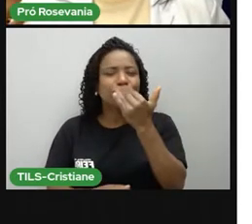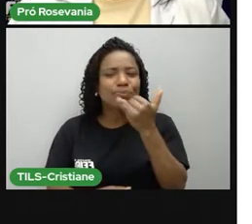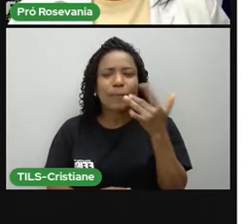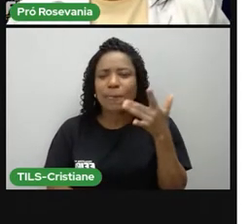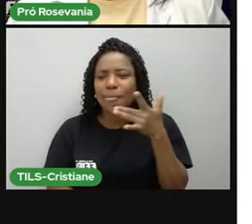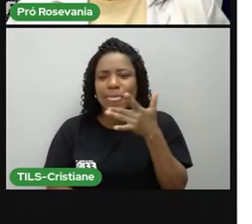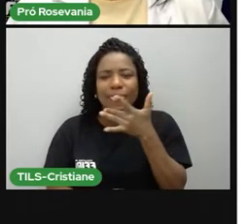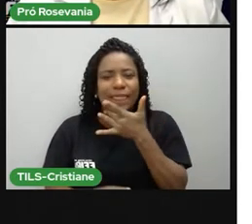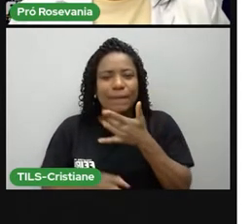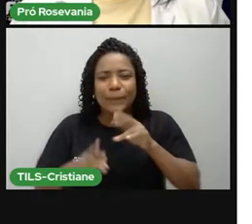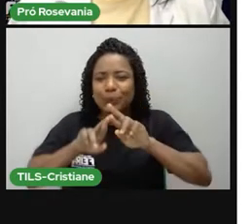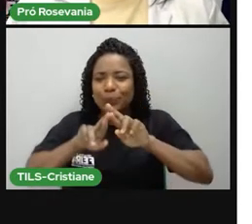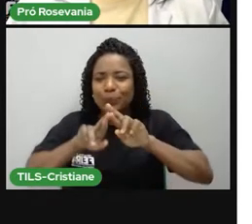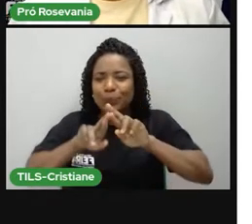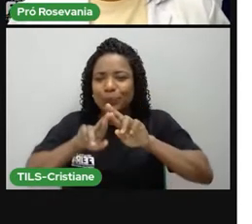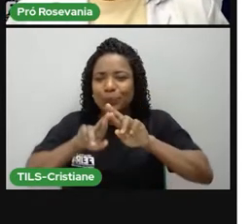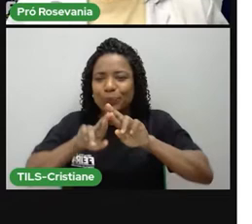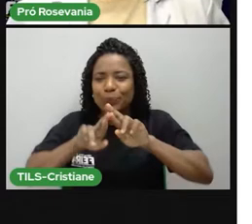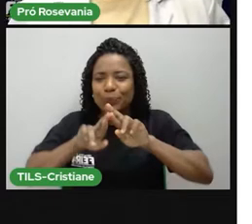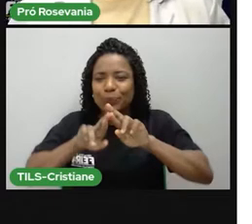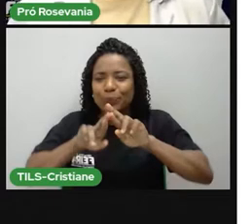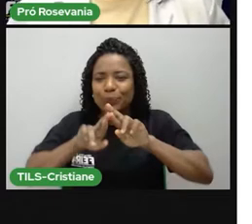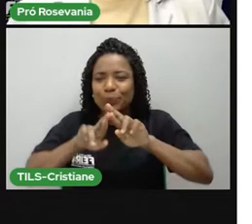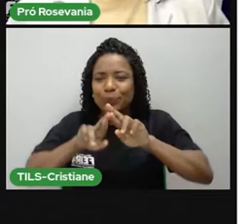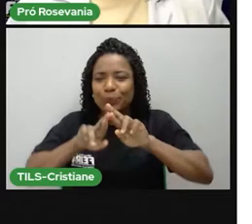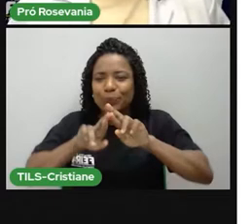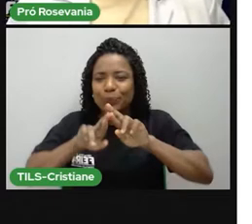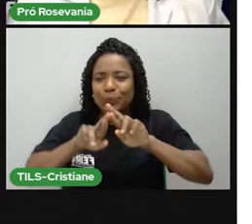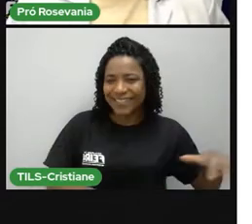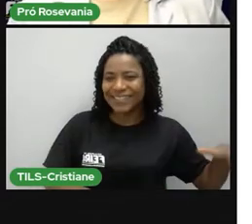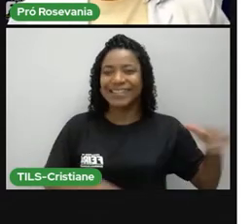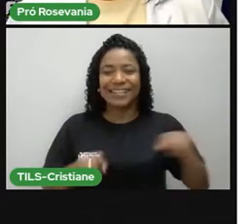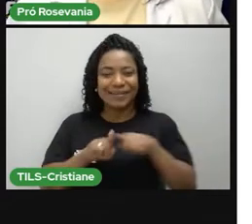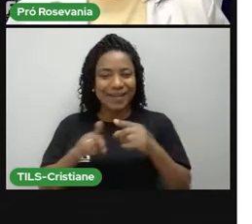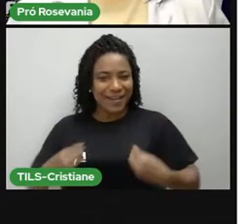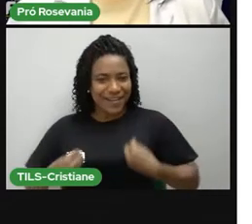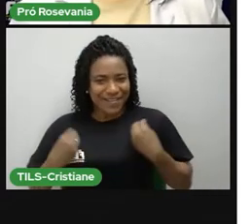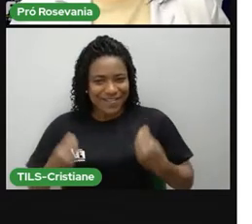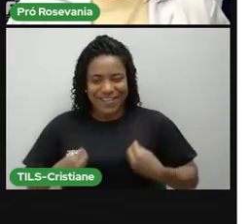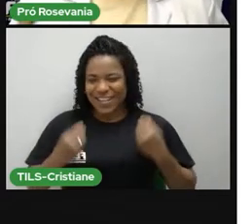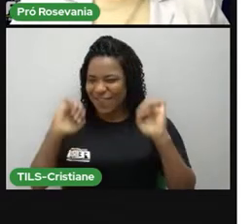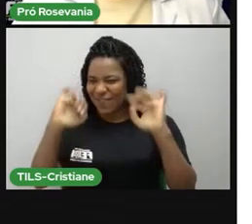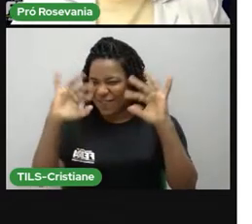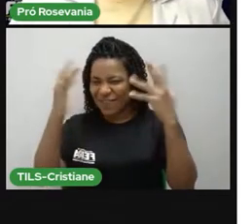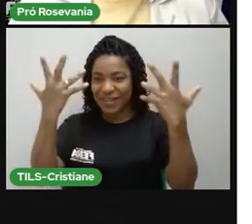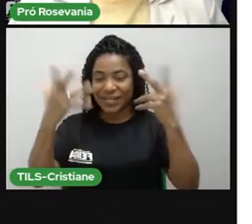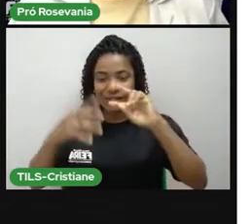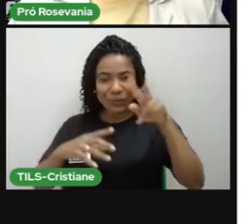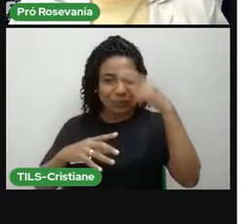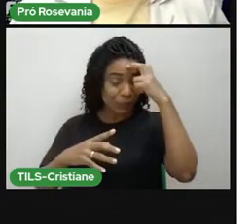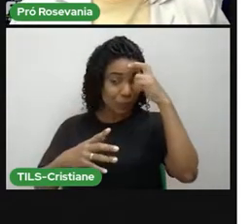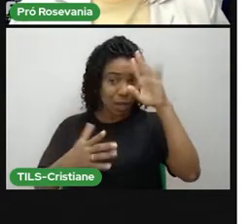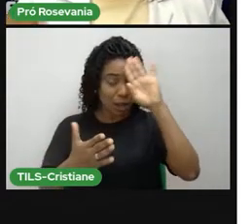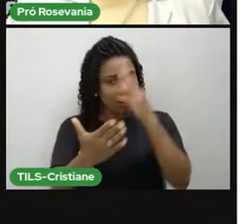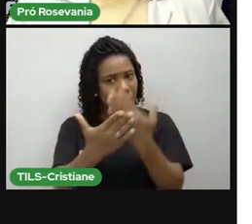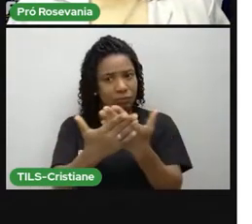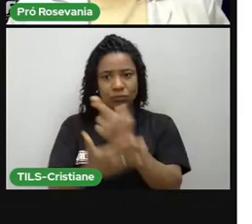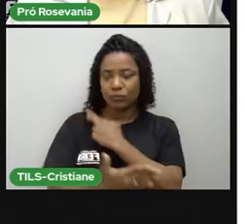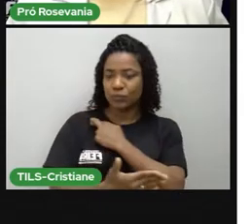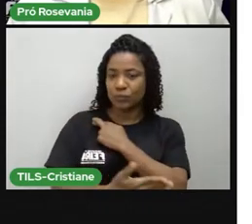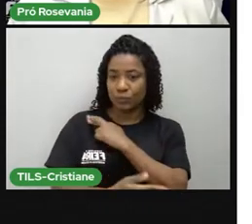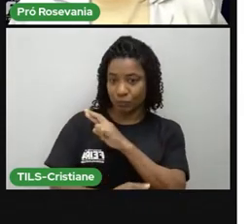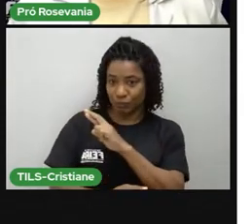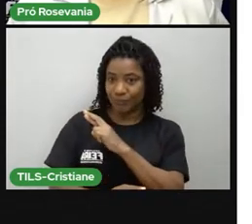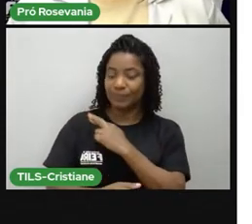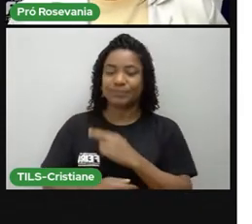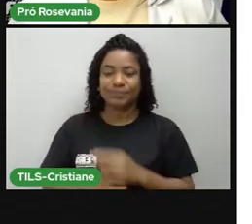relembram, né, a nossa infância, relembram a nossa vida, as nossas festas, as nossas crenças religiosas. Então,